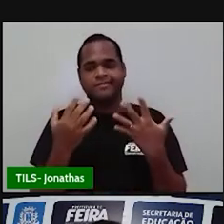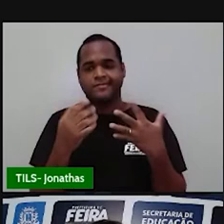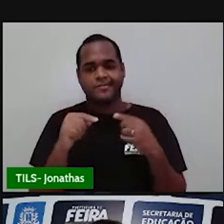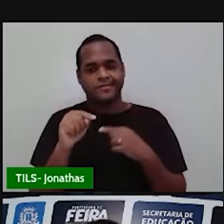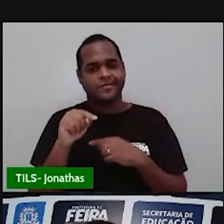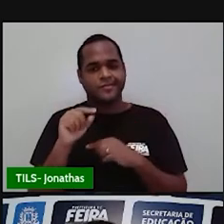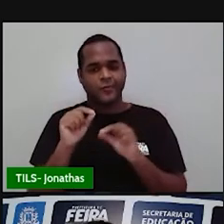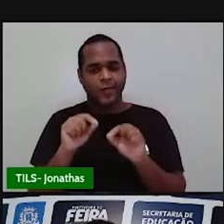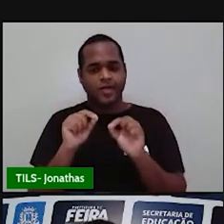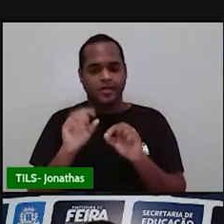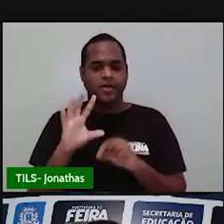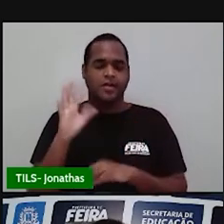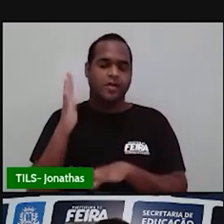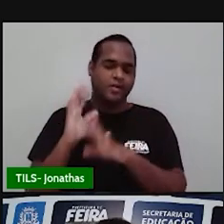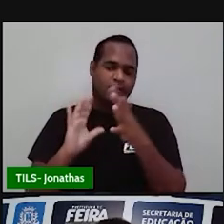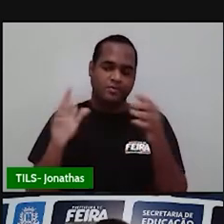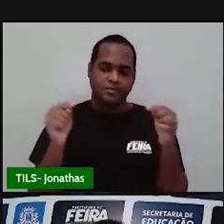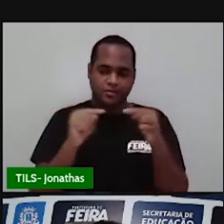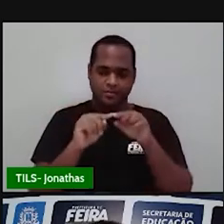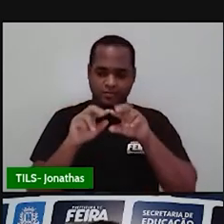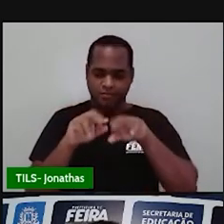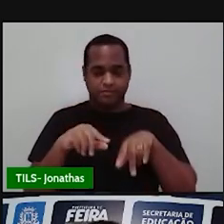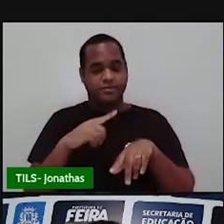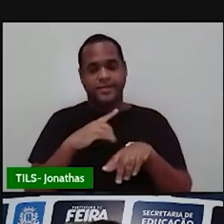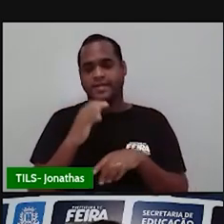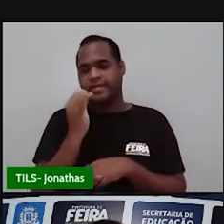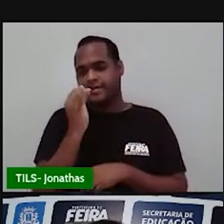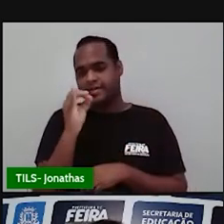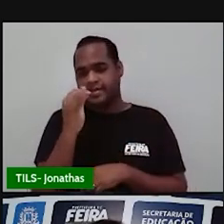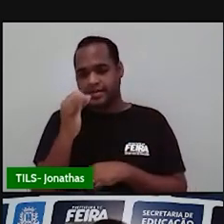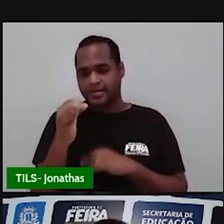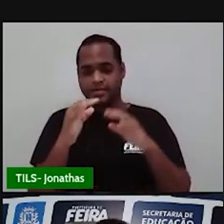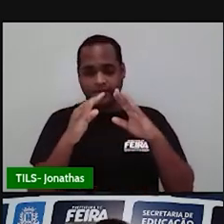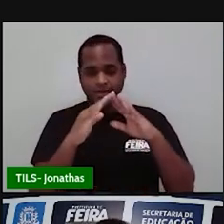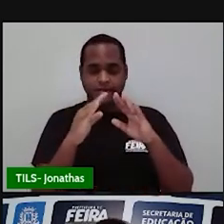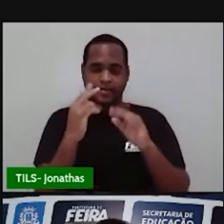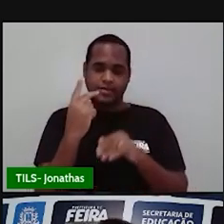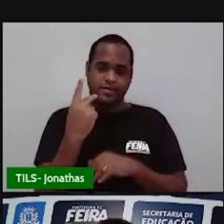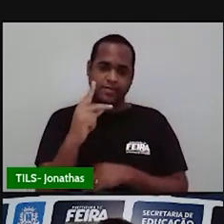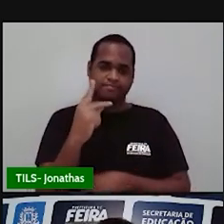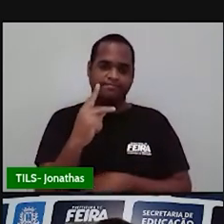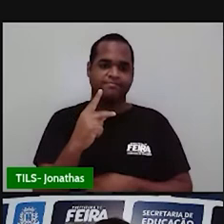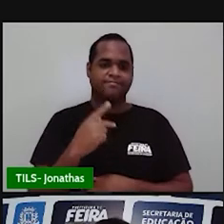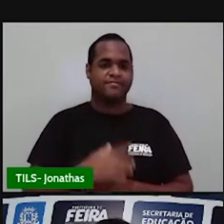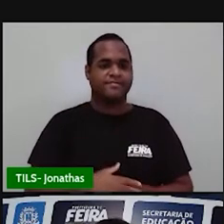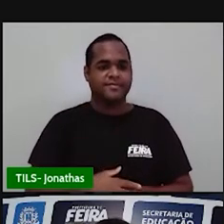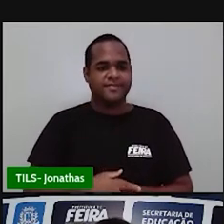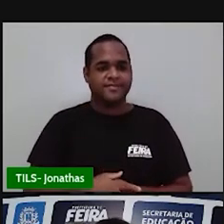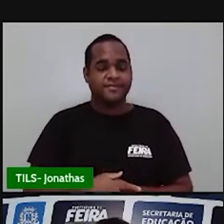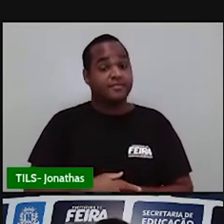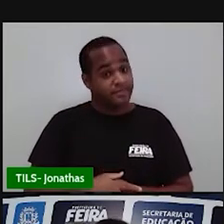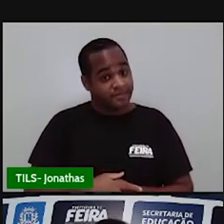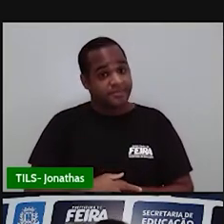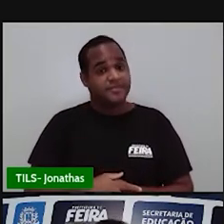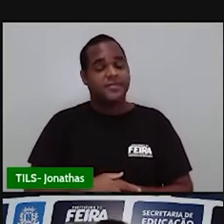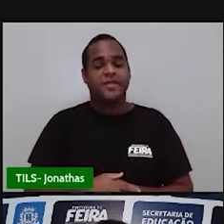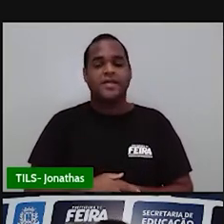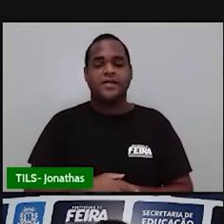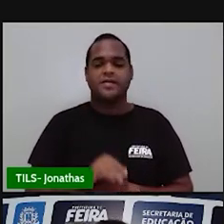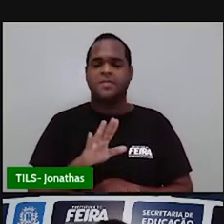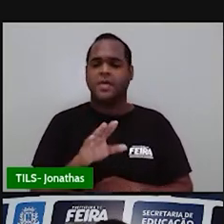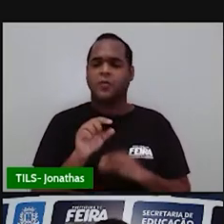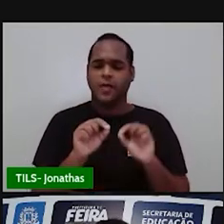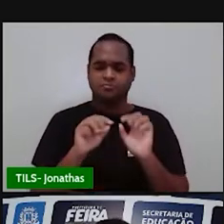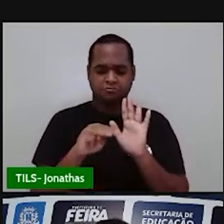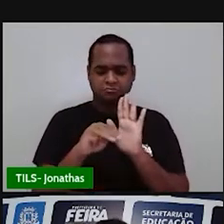acontece esse consumo de energia elétrica em nossas casas, tá? E qual é essa